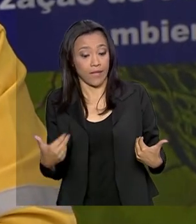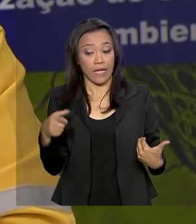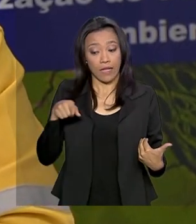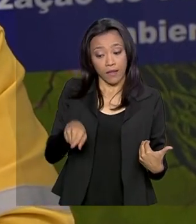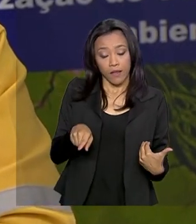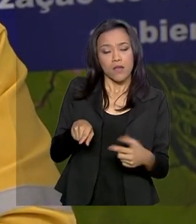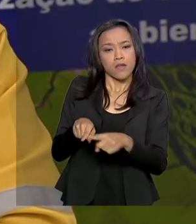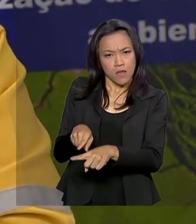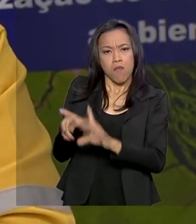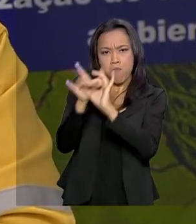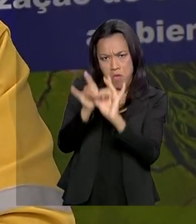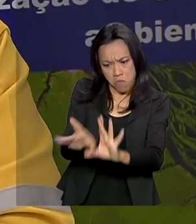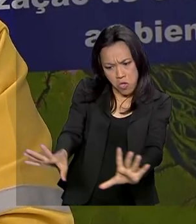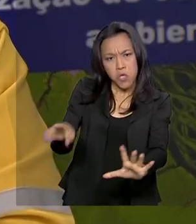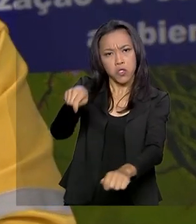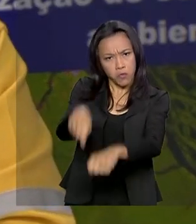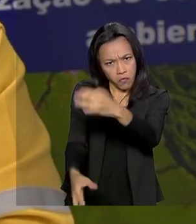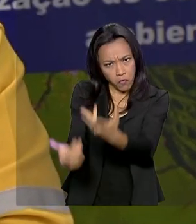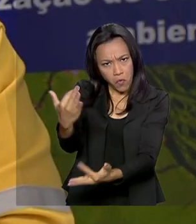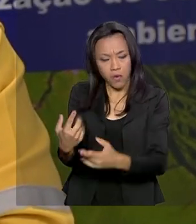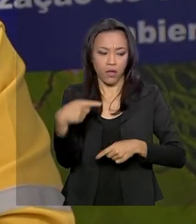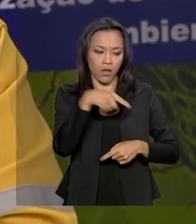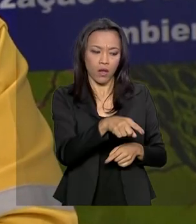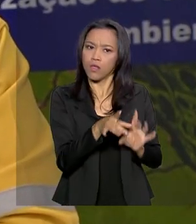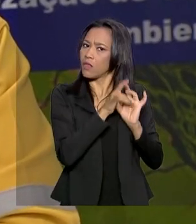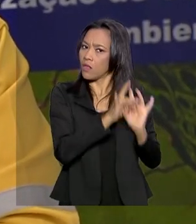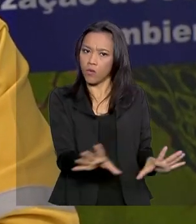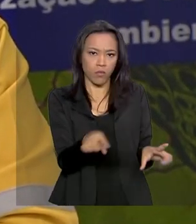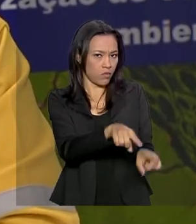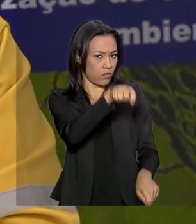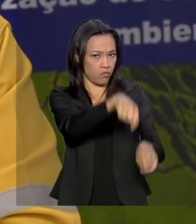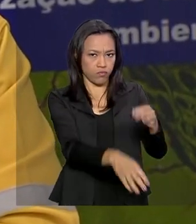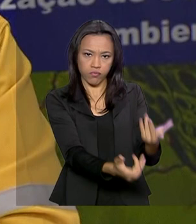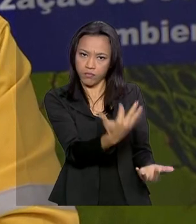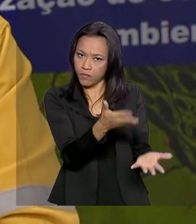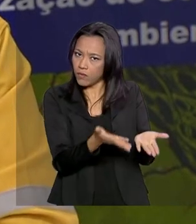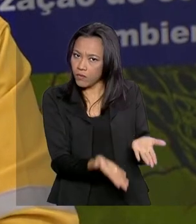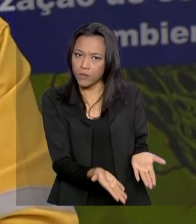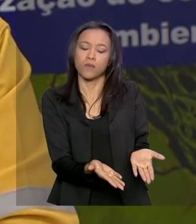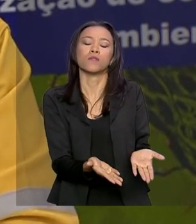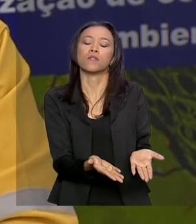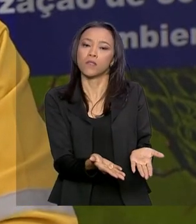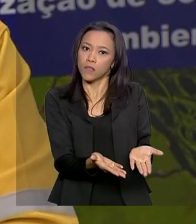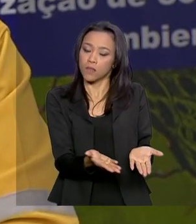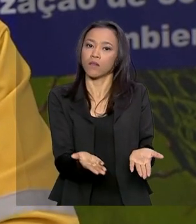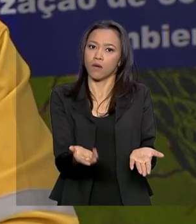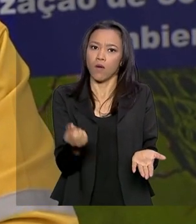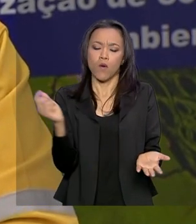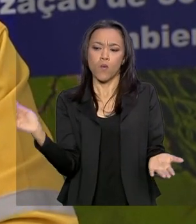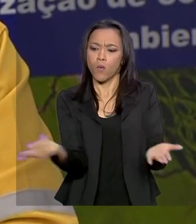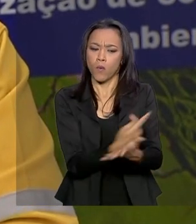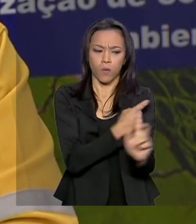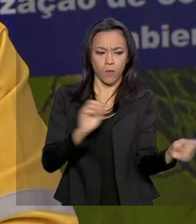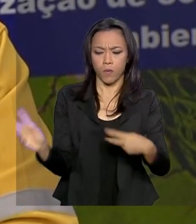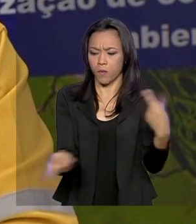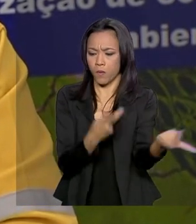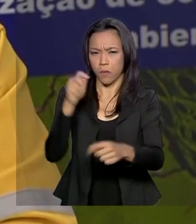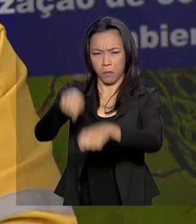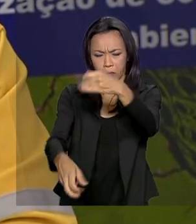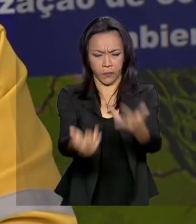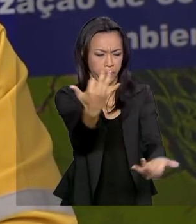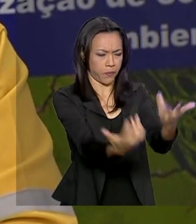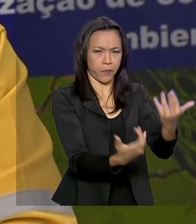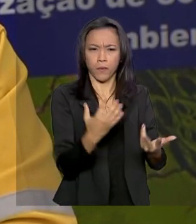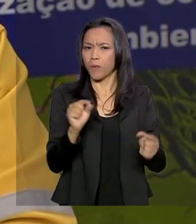passíveis de autorização e aquelas que não são passíveis de autorização. Muitos dos incêndios que a gente normalmente combate, eles